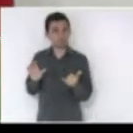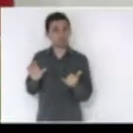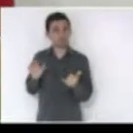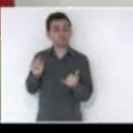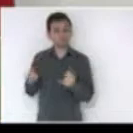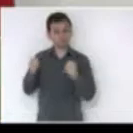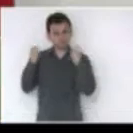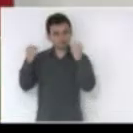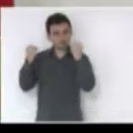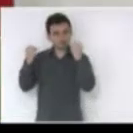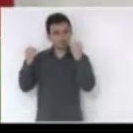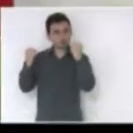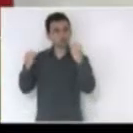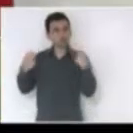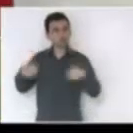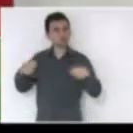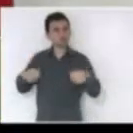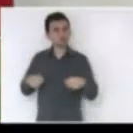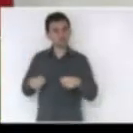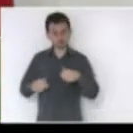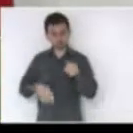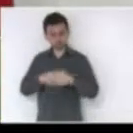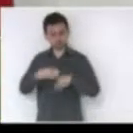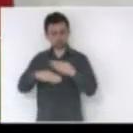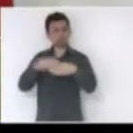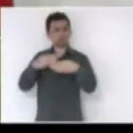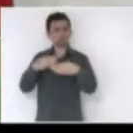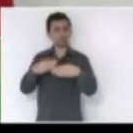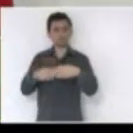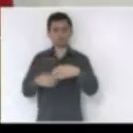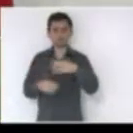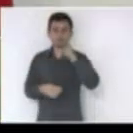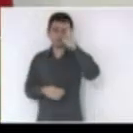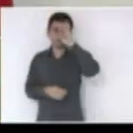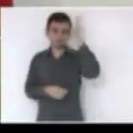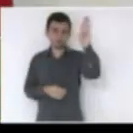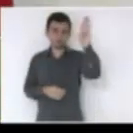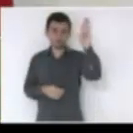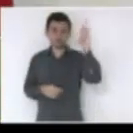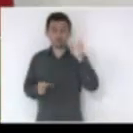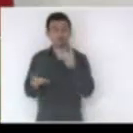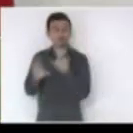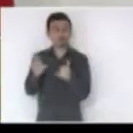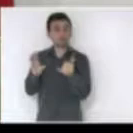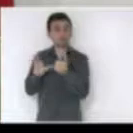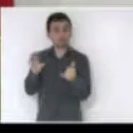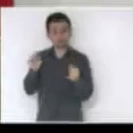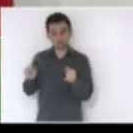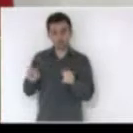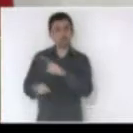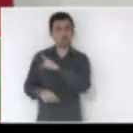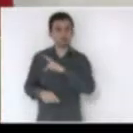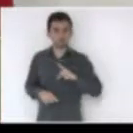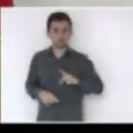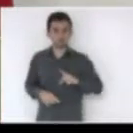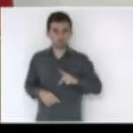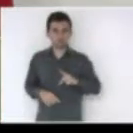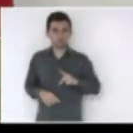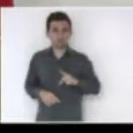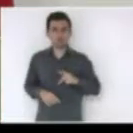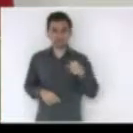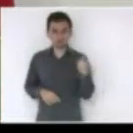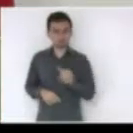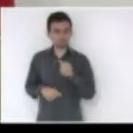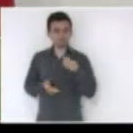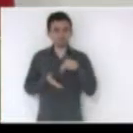Selesc moderna e sobretudo da Selesc pública essa é a